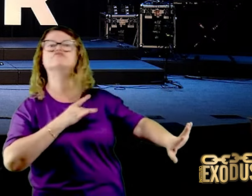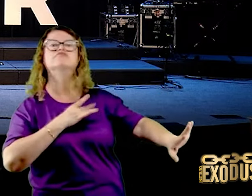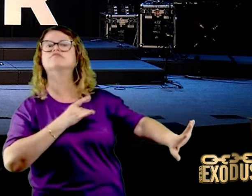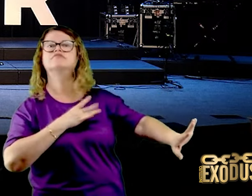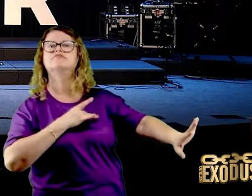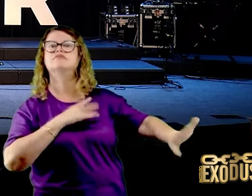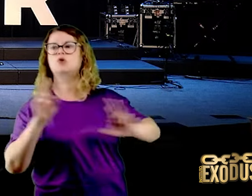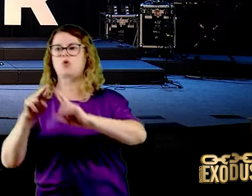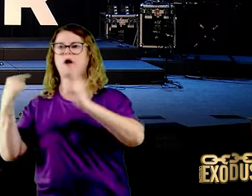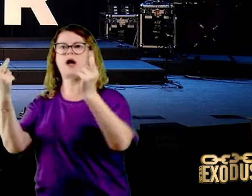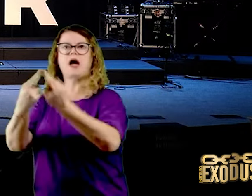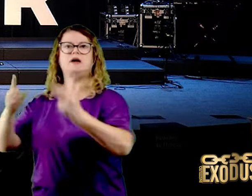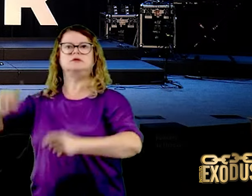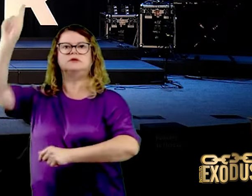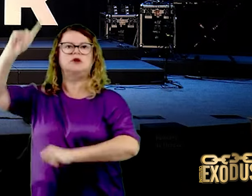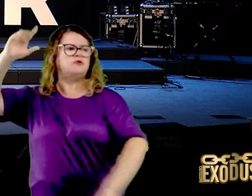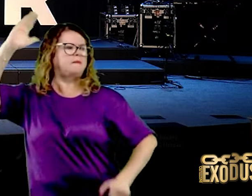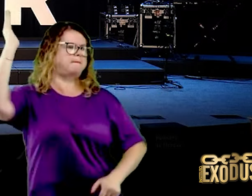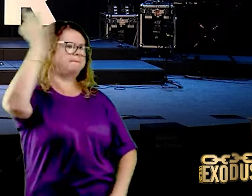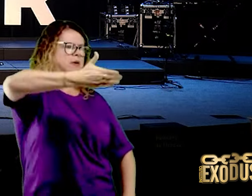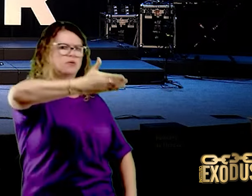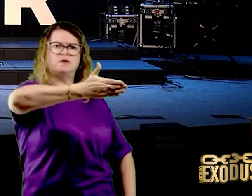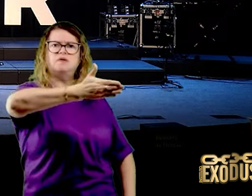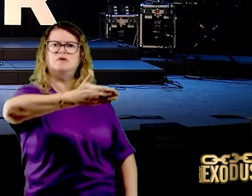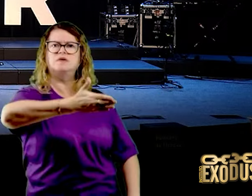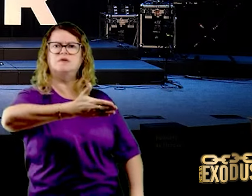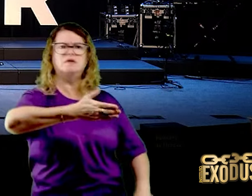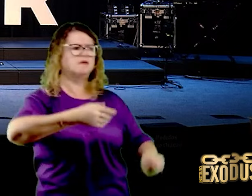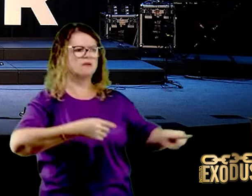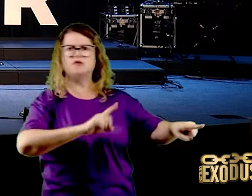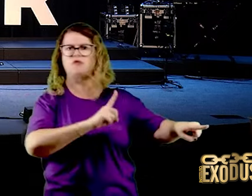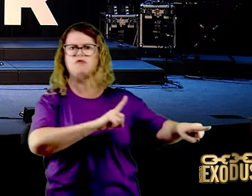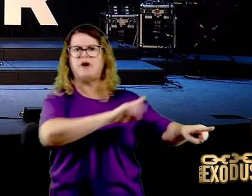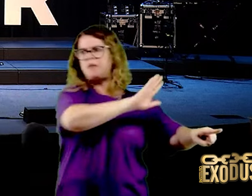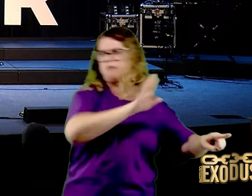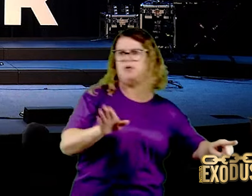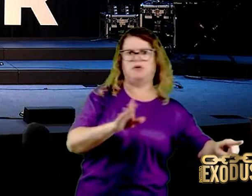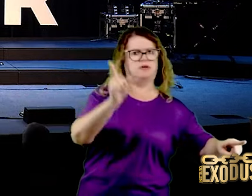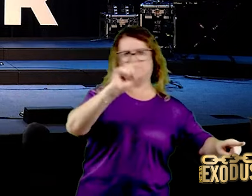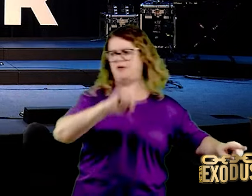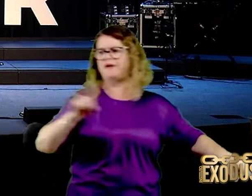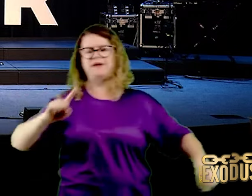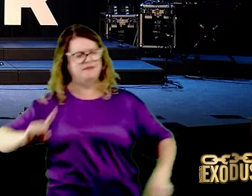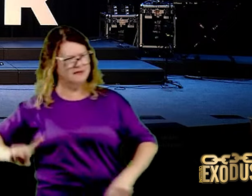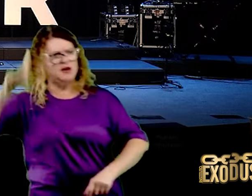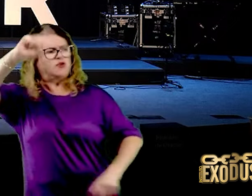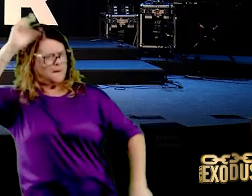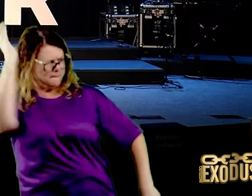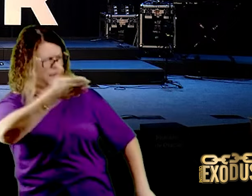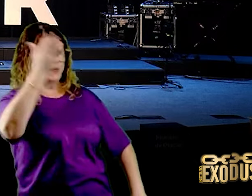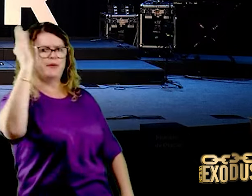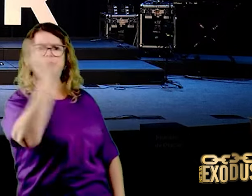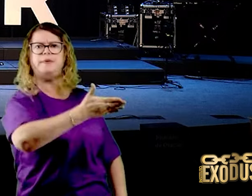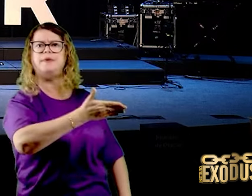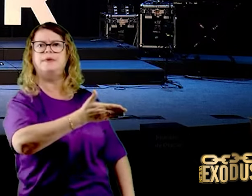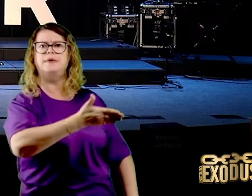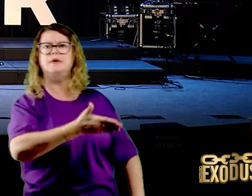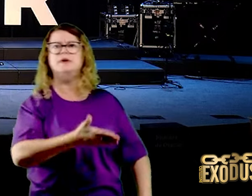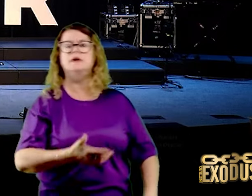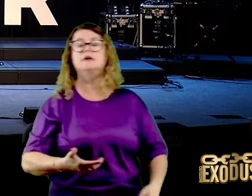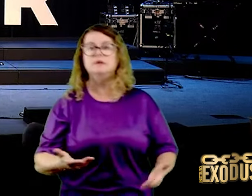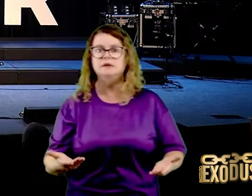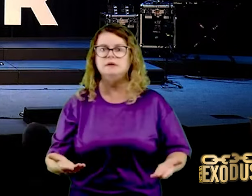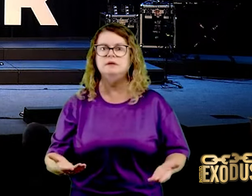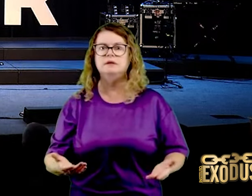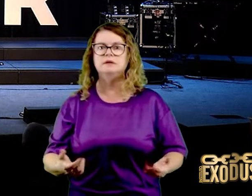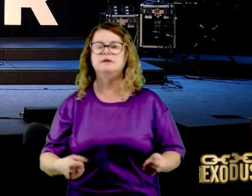As portas do inferno não prevalecerão. Esse princípio diz, todos os soldados